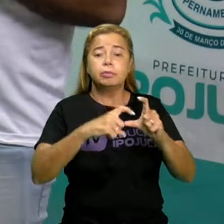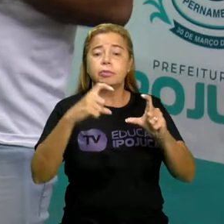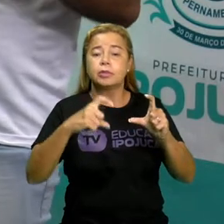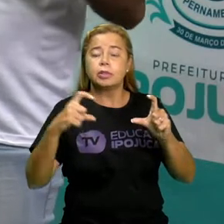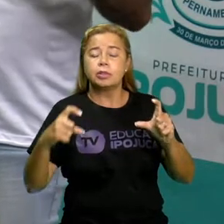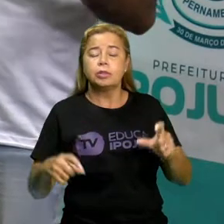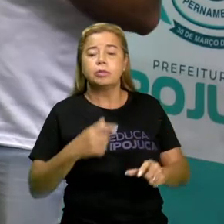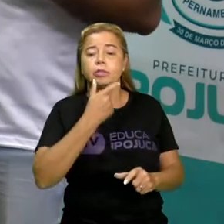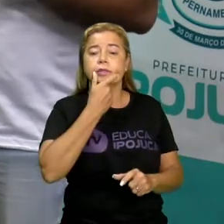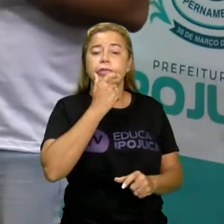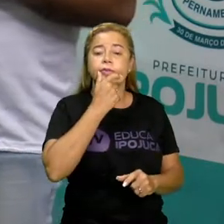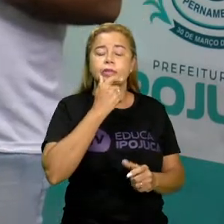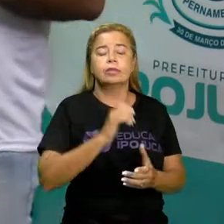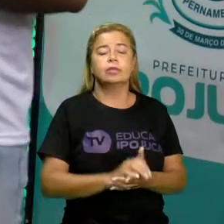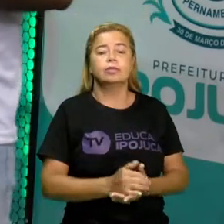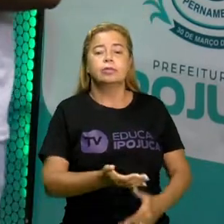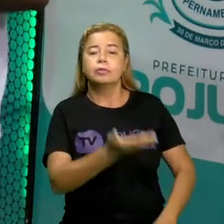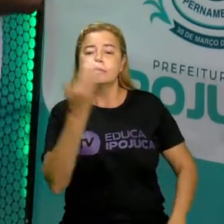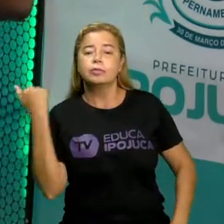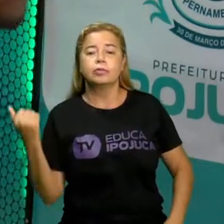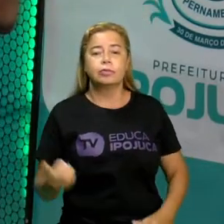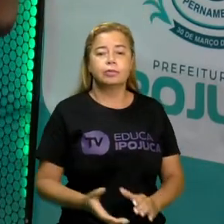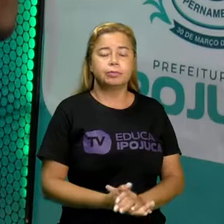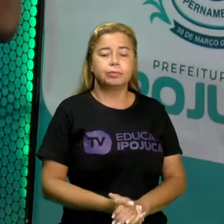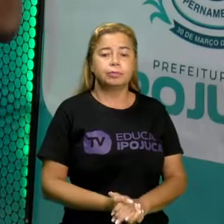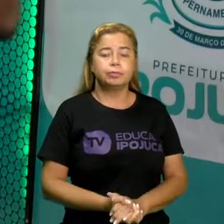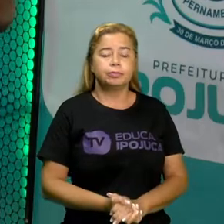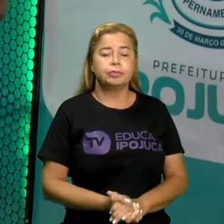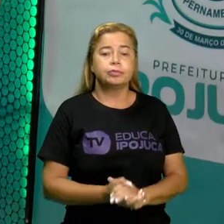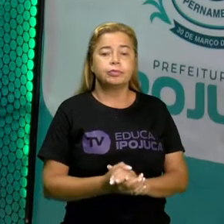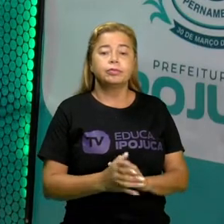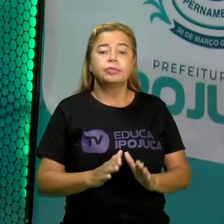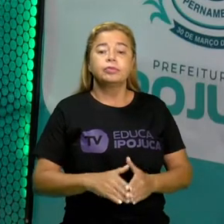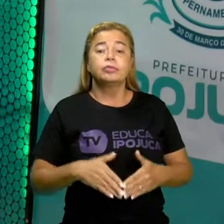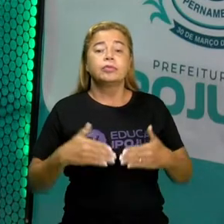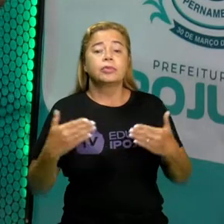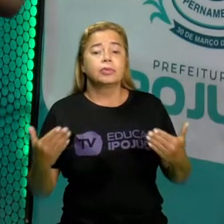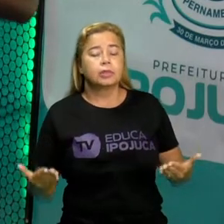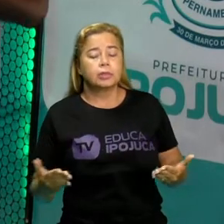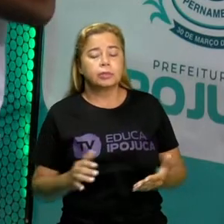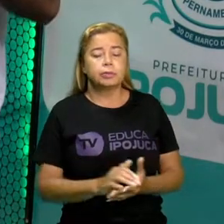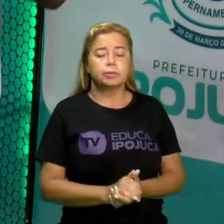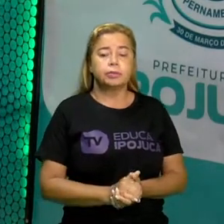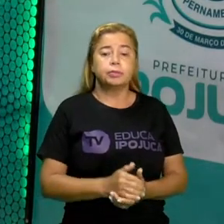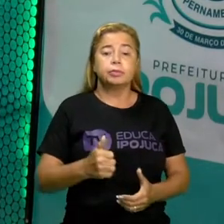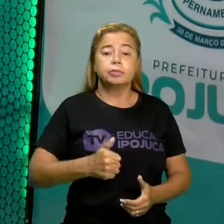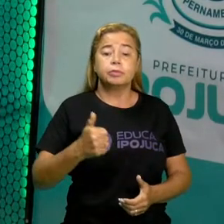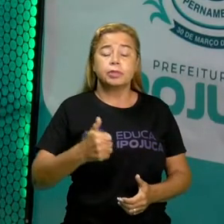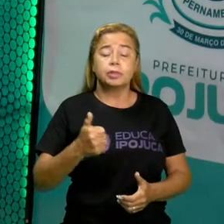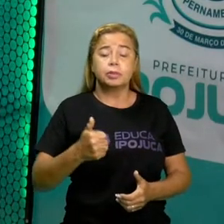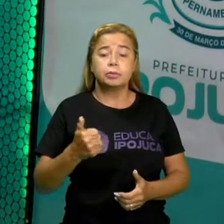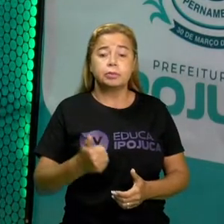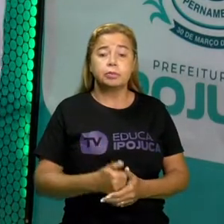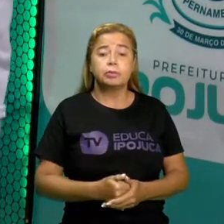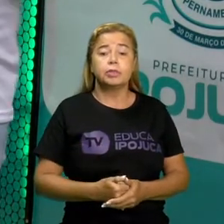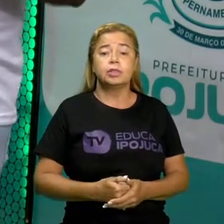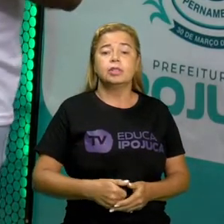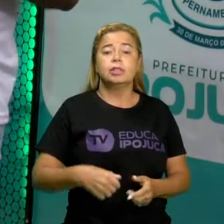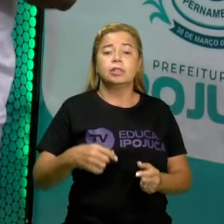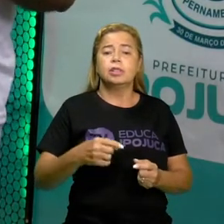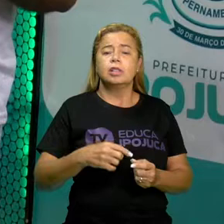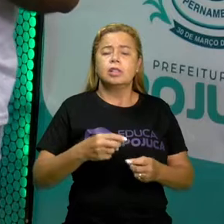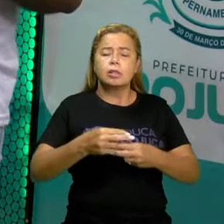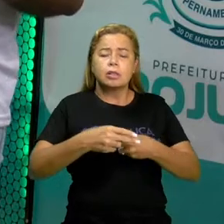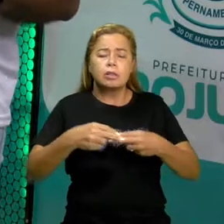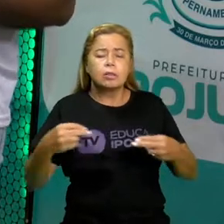língua inglesa. Let's go! Então, a primeira coisa que eu queria que vocês gravassem aí na cabeça de vocês